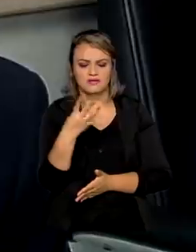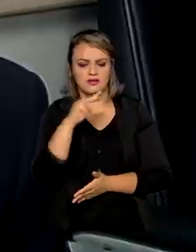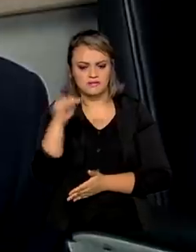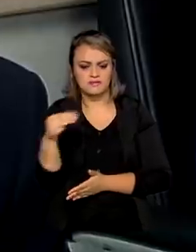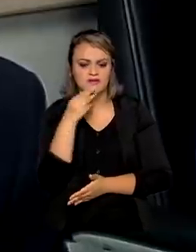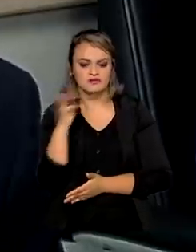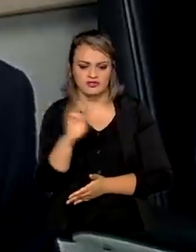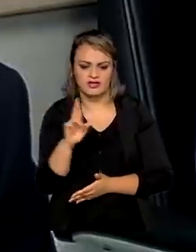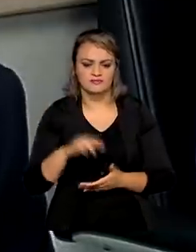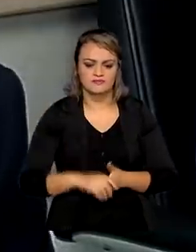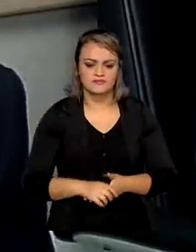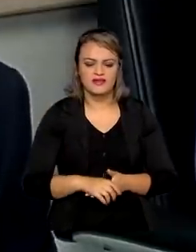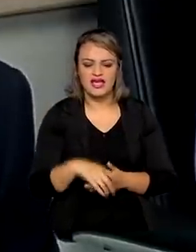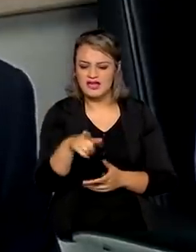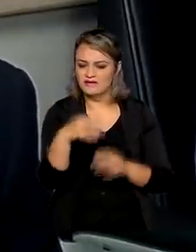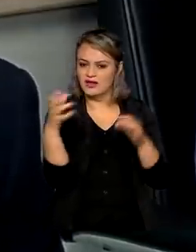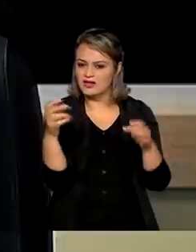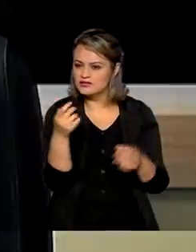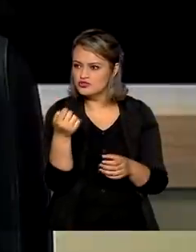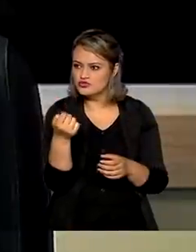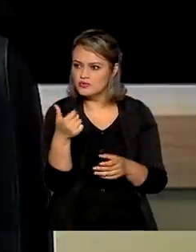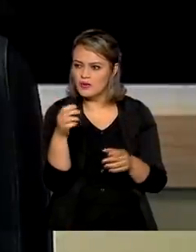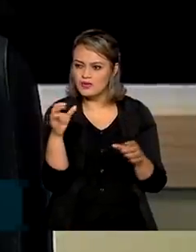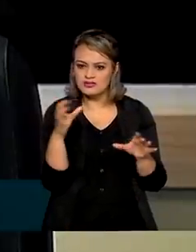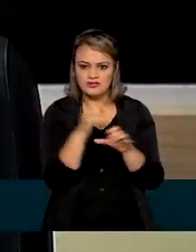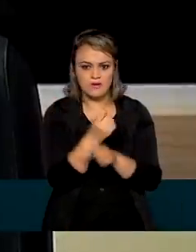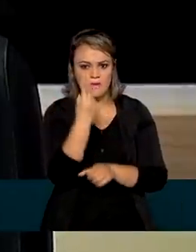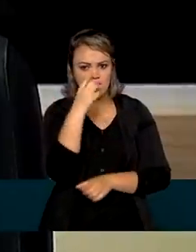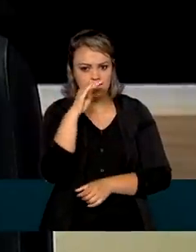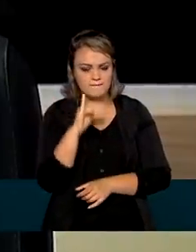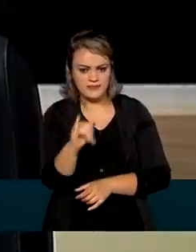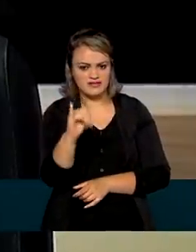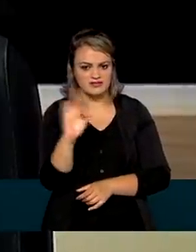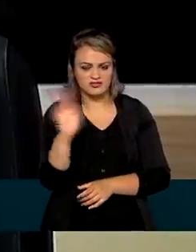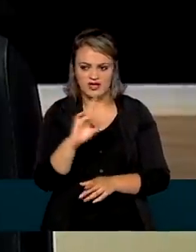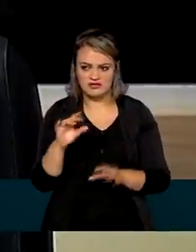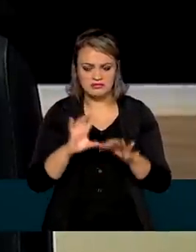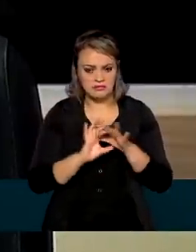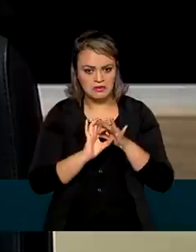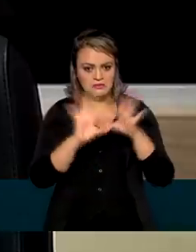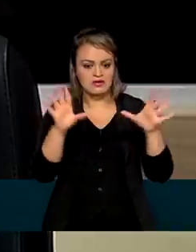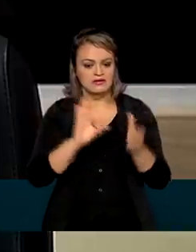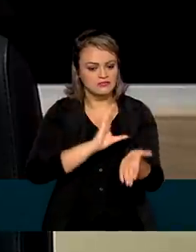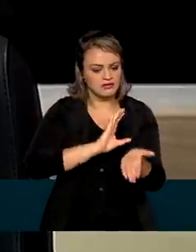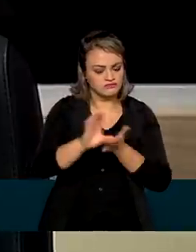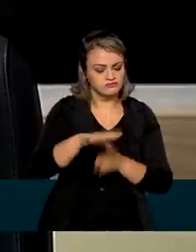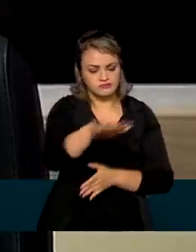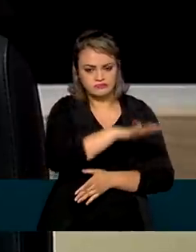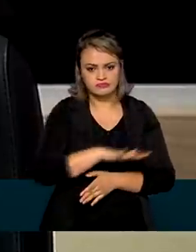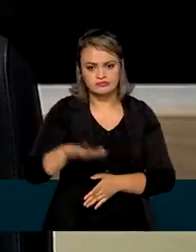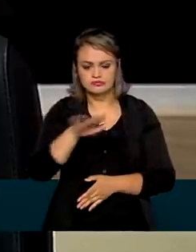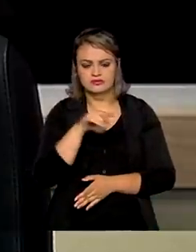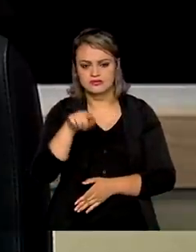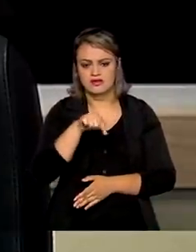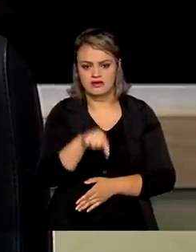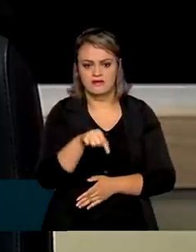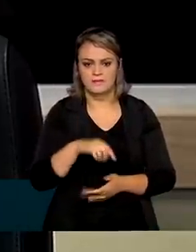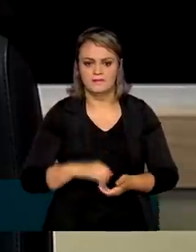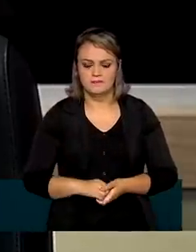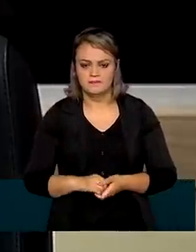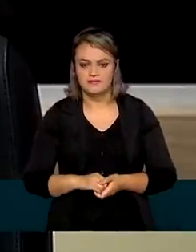É quase um bilhão de reais de investimentos que estão sendo autorizados aqui, vão ser investidos no curto prazo, setor,